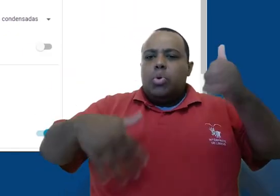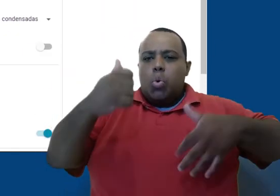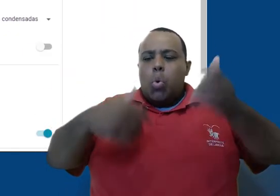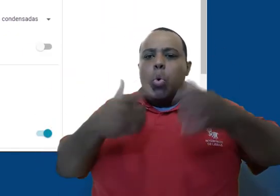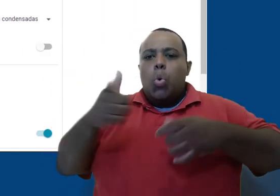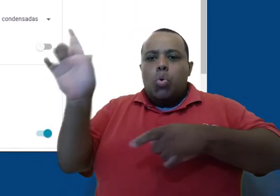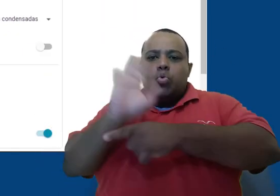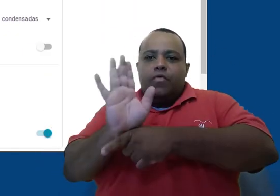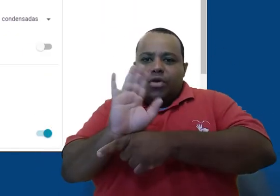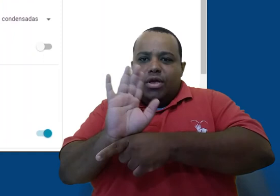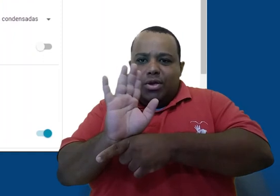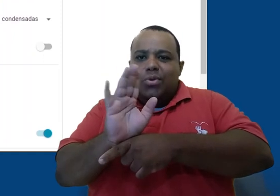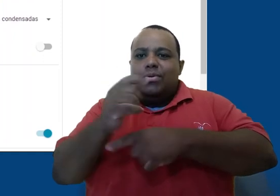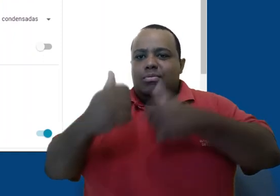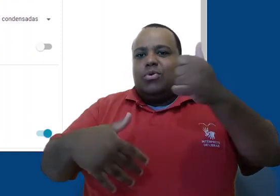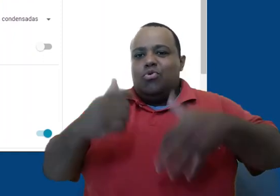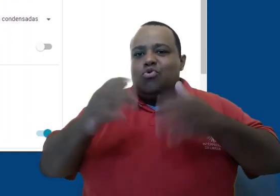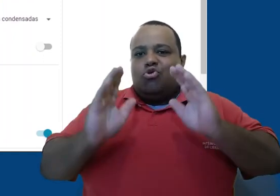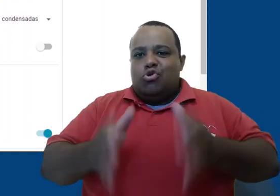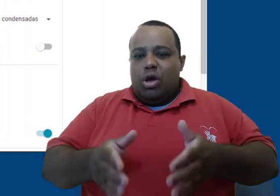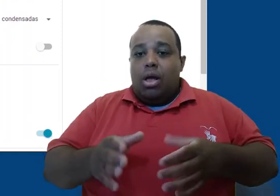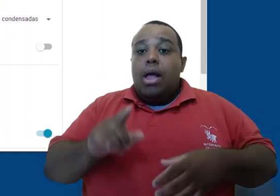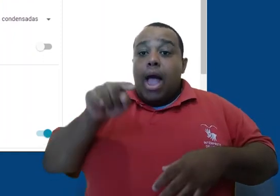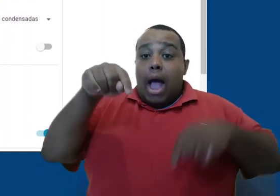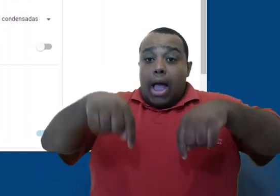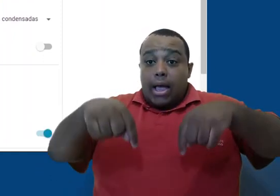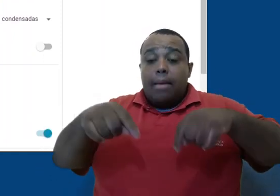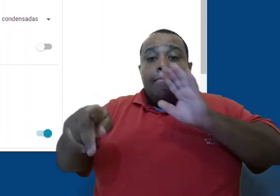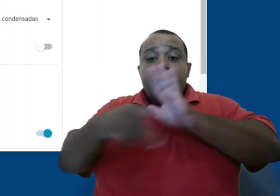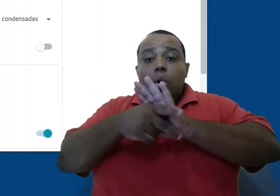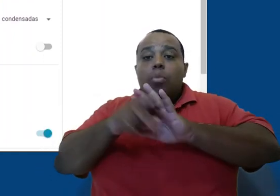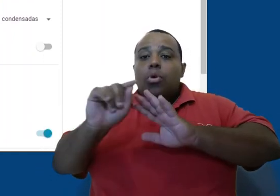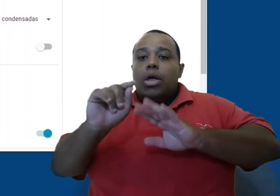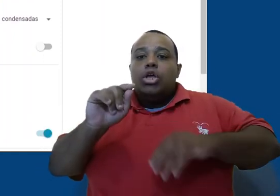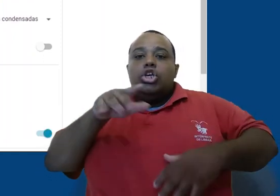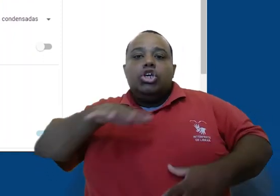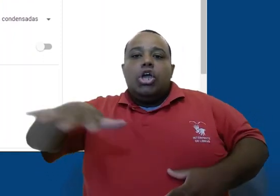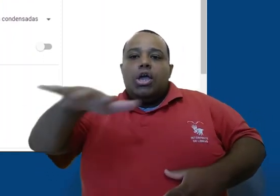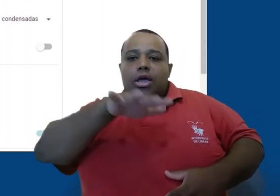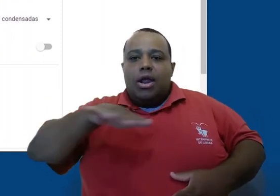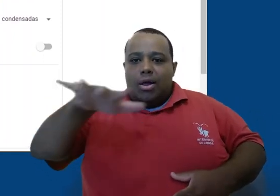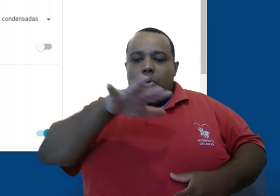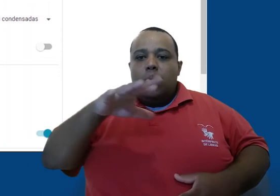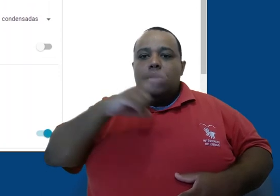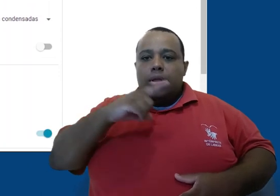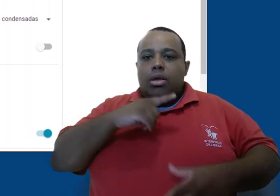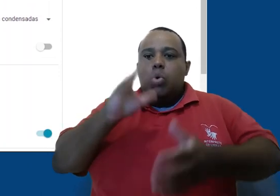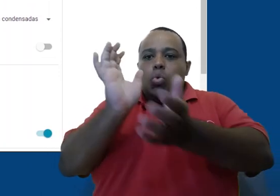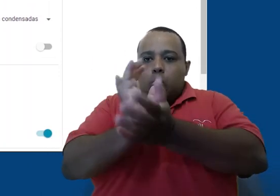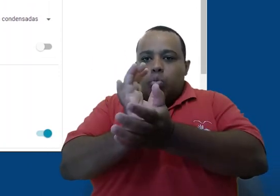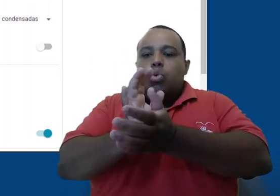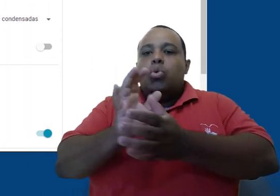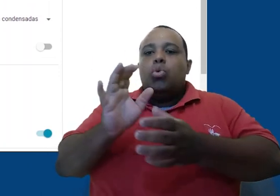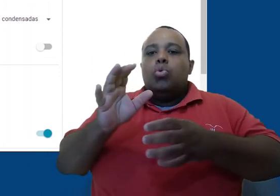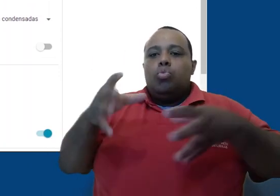dessas configurações no vídeo sobre Google Meet e cabeçalho. Neste vídeo, focarei em algumas configurações da sessão geral. Sobre o código da turma,